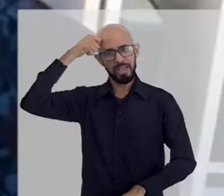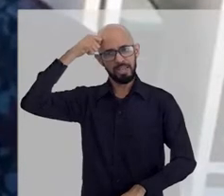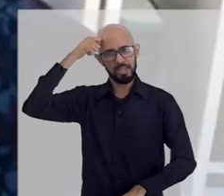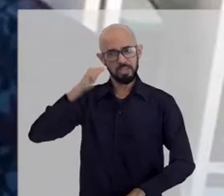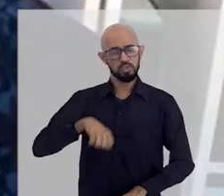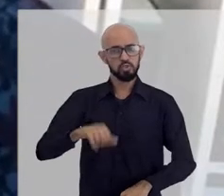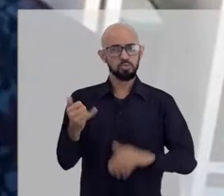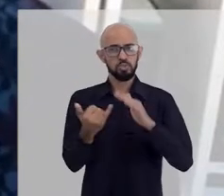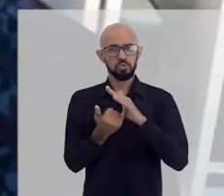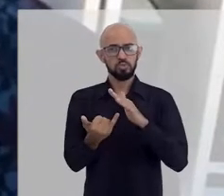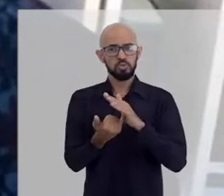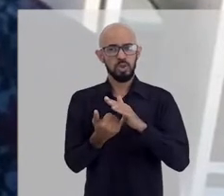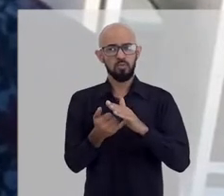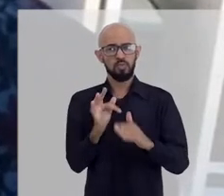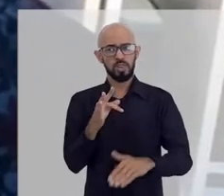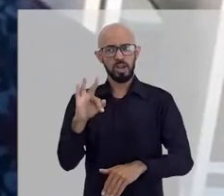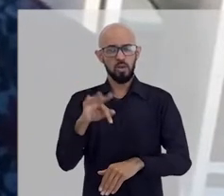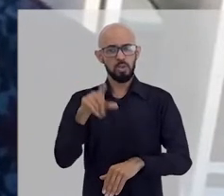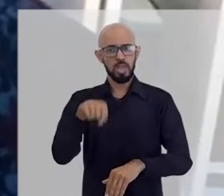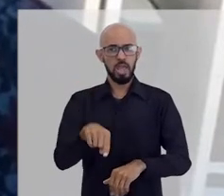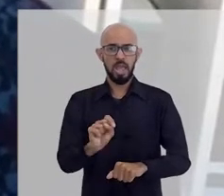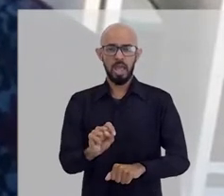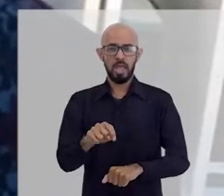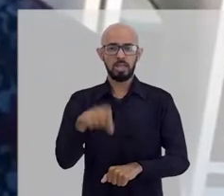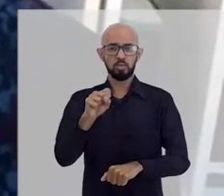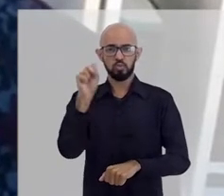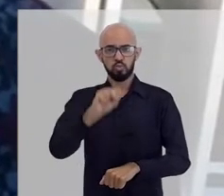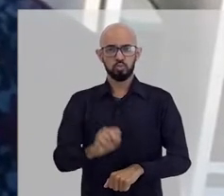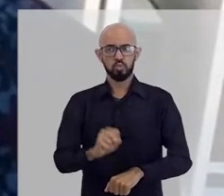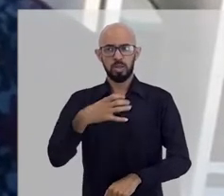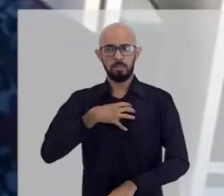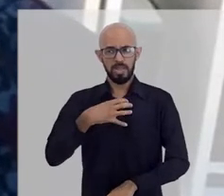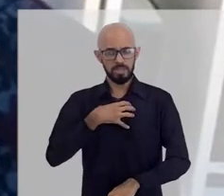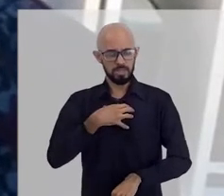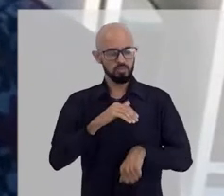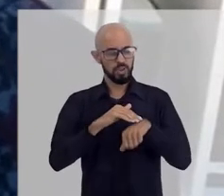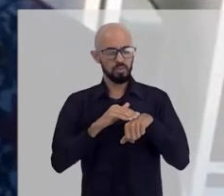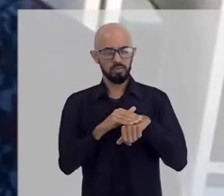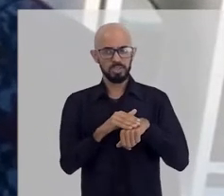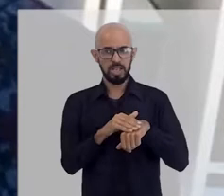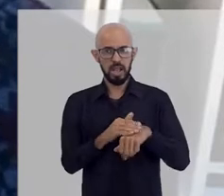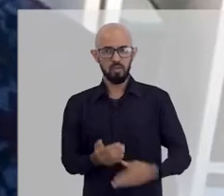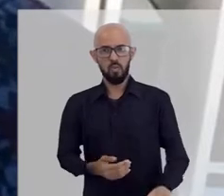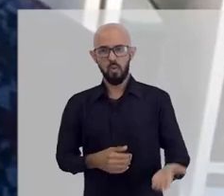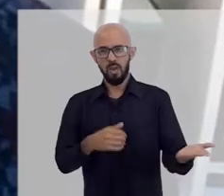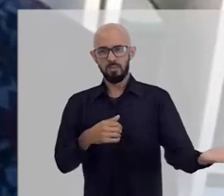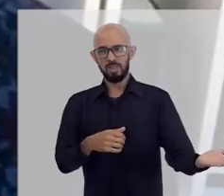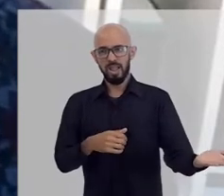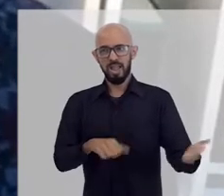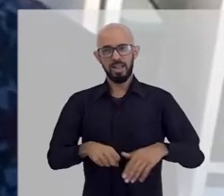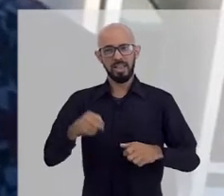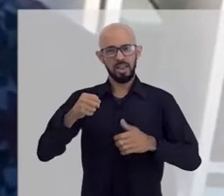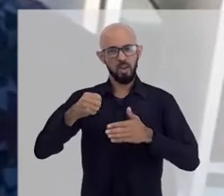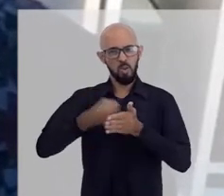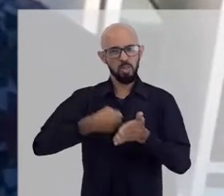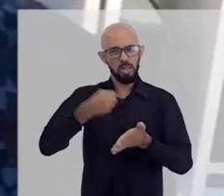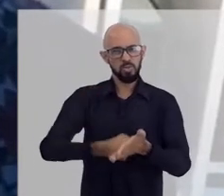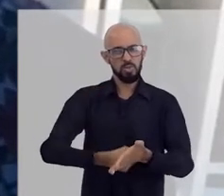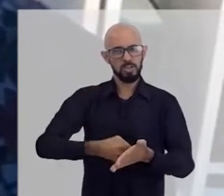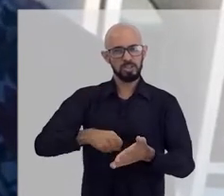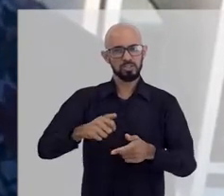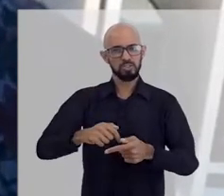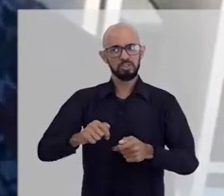federal, a Universidade Federal do Sul da Bahia. Vamos conversar com a intelectual acadêmica e ativista de gênero e